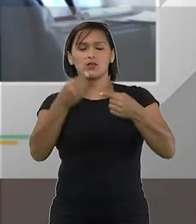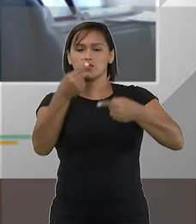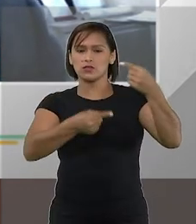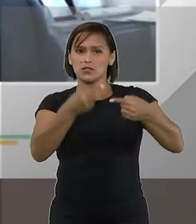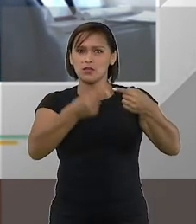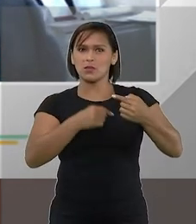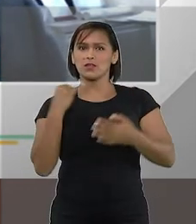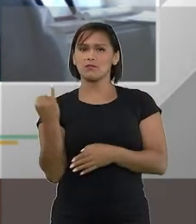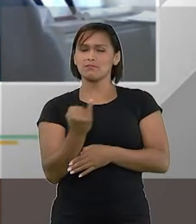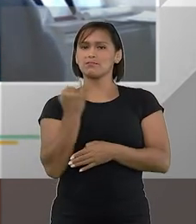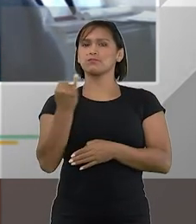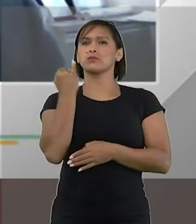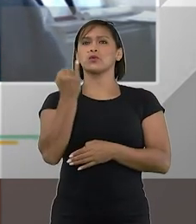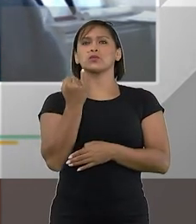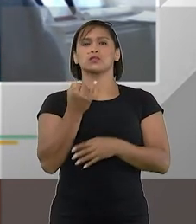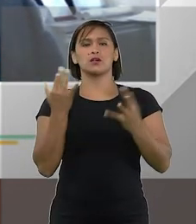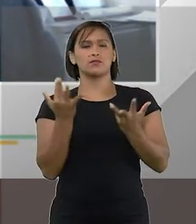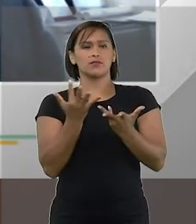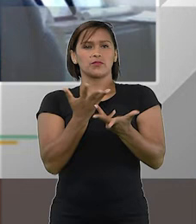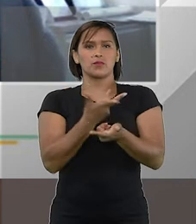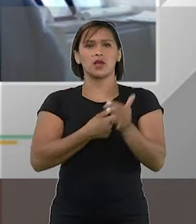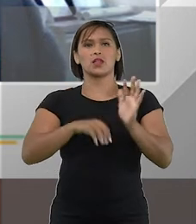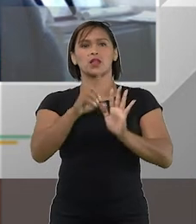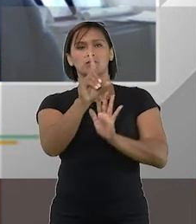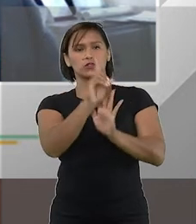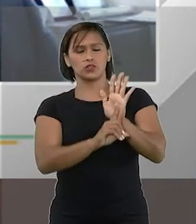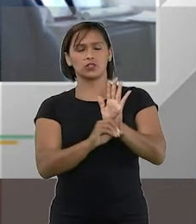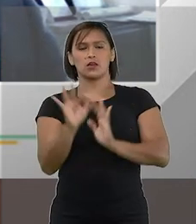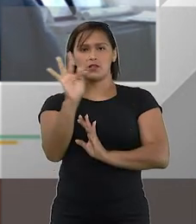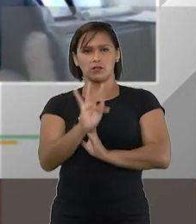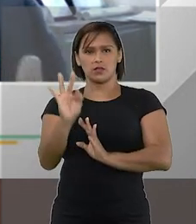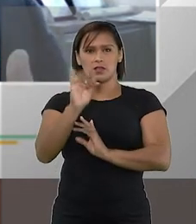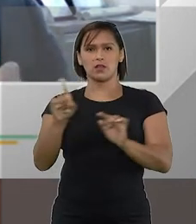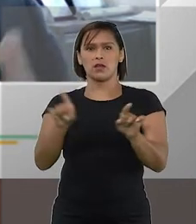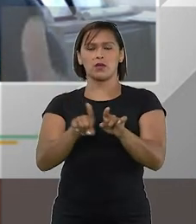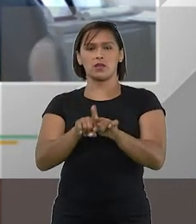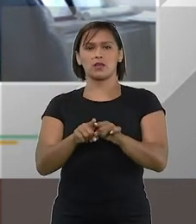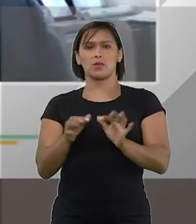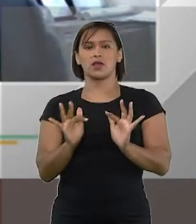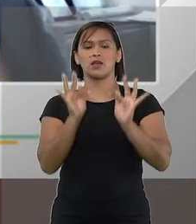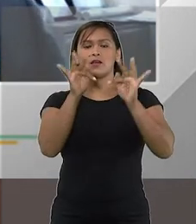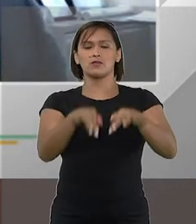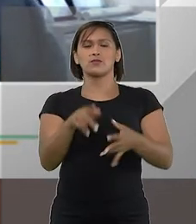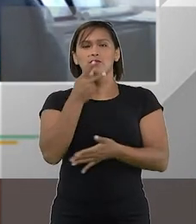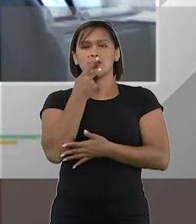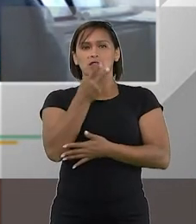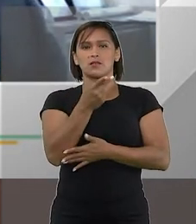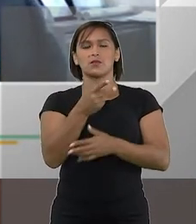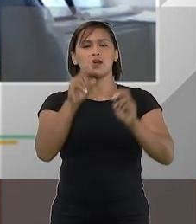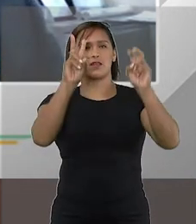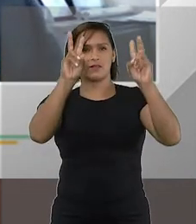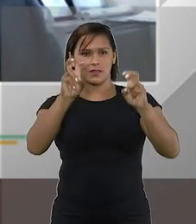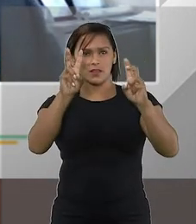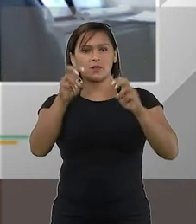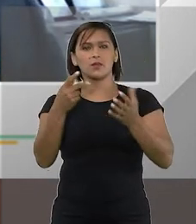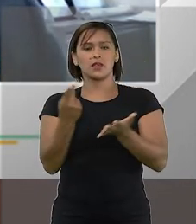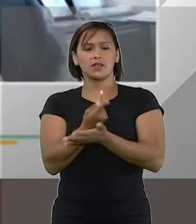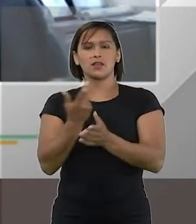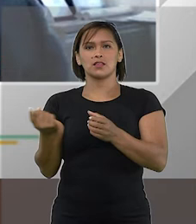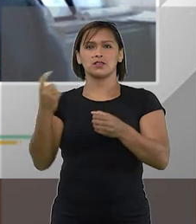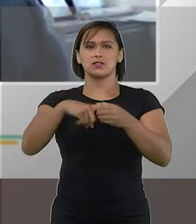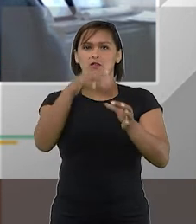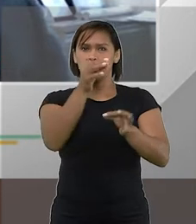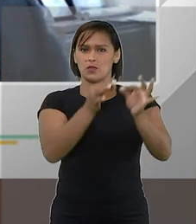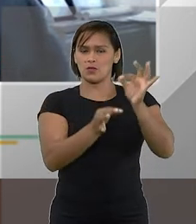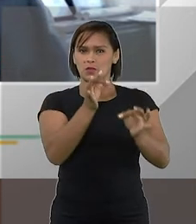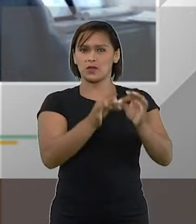debater em altíssimo nível essas questões de direito federal e de dar a última palavra na matéria de